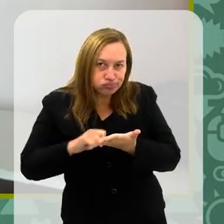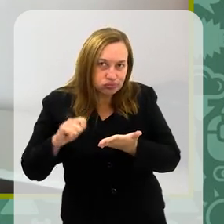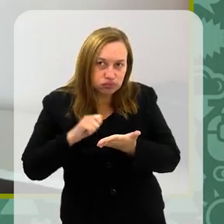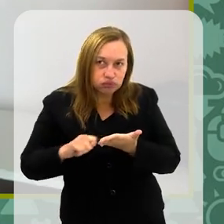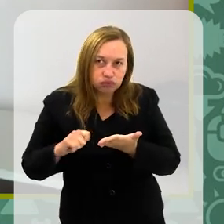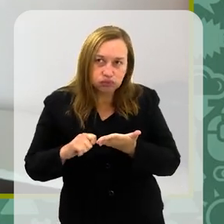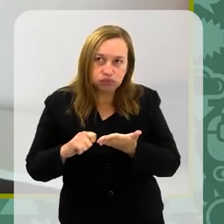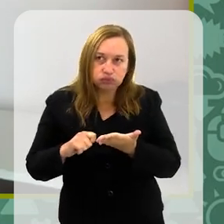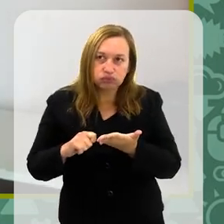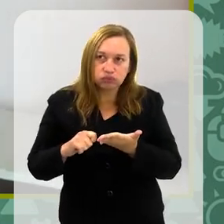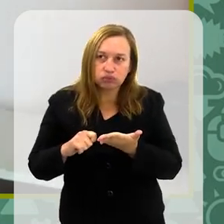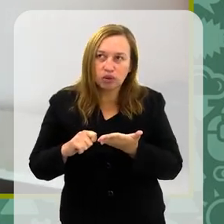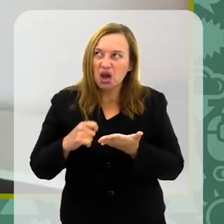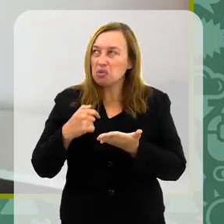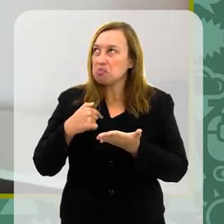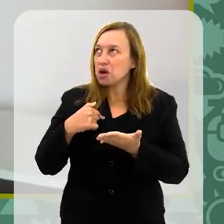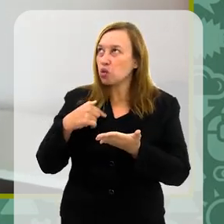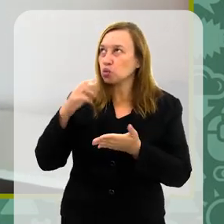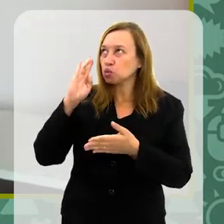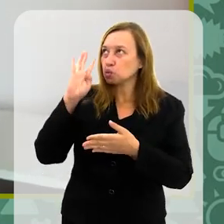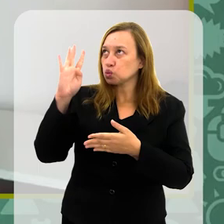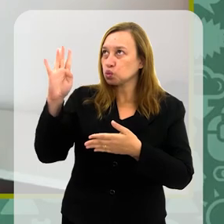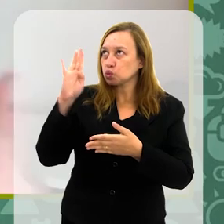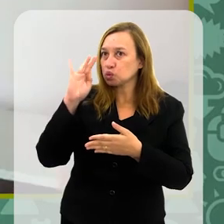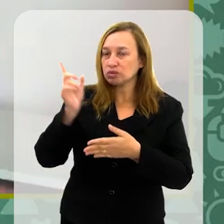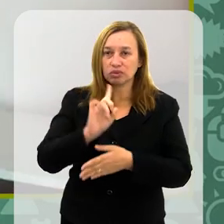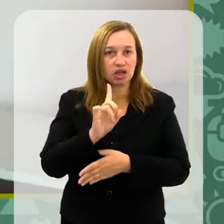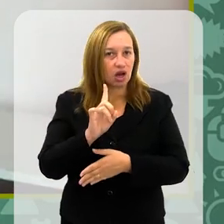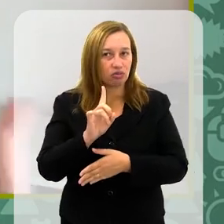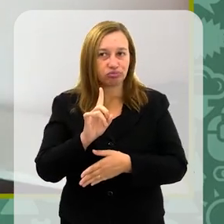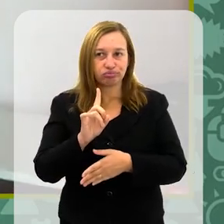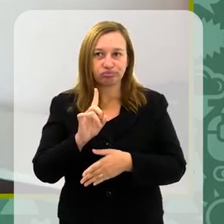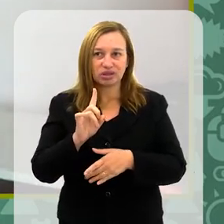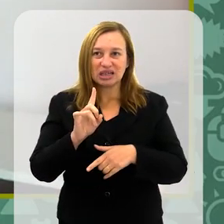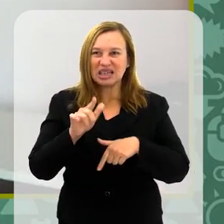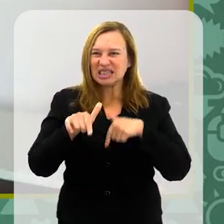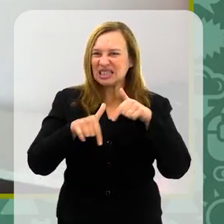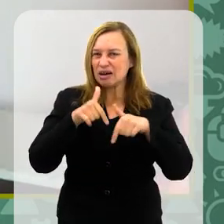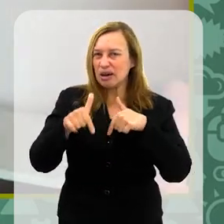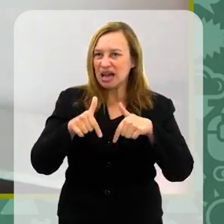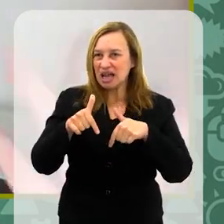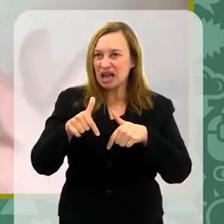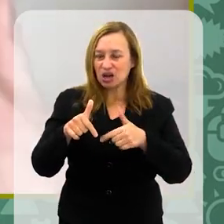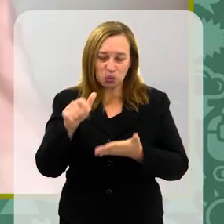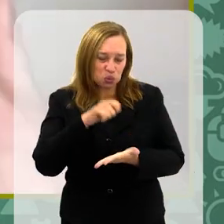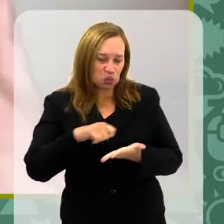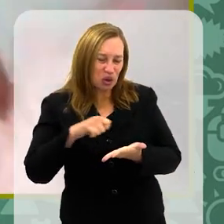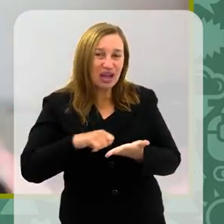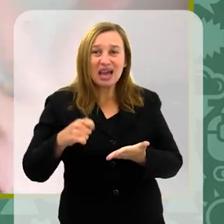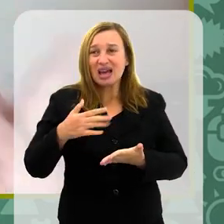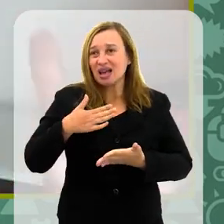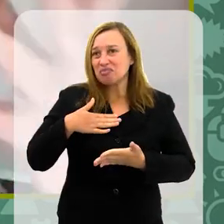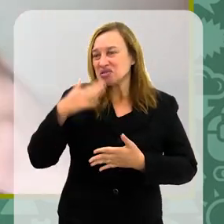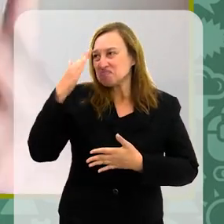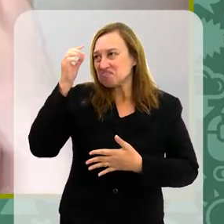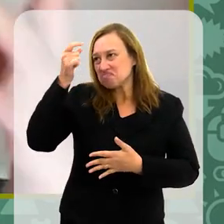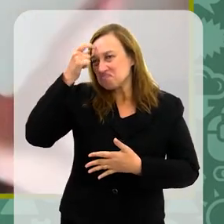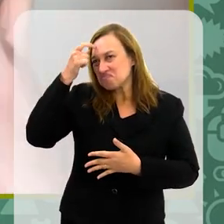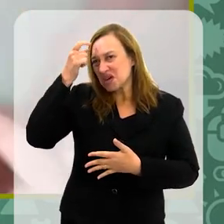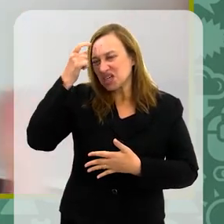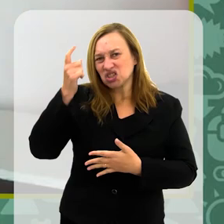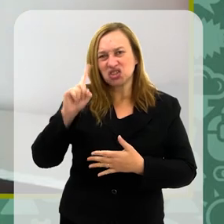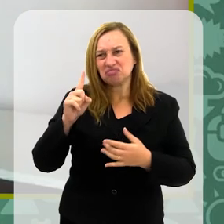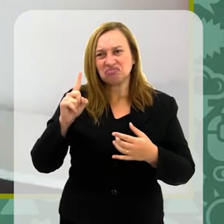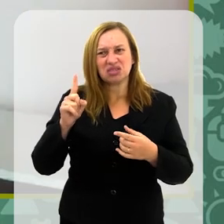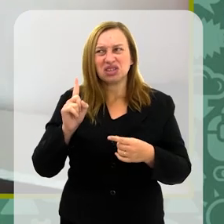algo que eu verbalizasse como um sonho. Não, eu tenho um sonho de trabalhar como escritora, porque na minha cabeça não